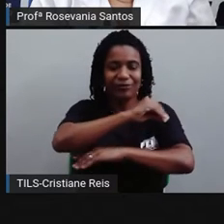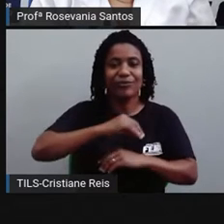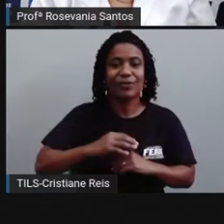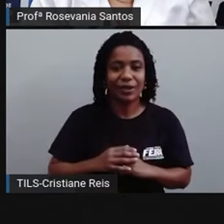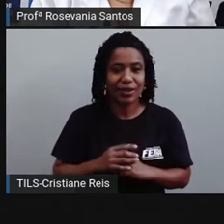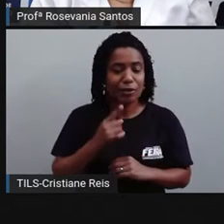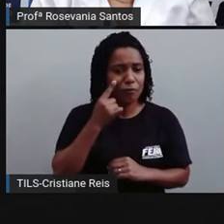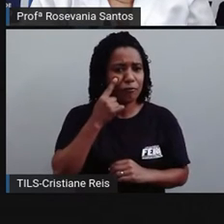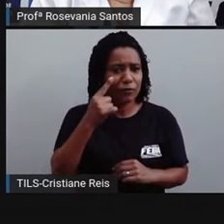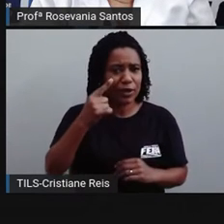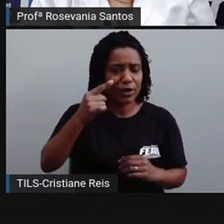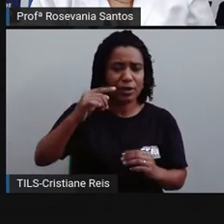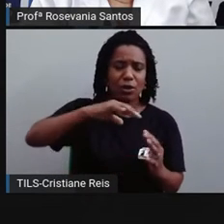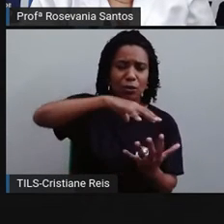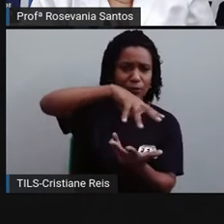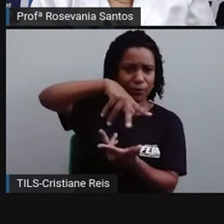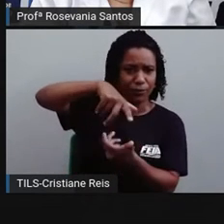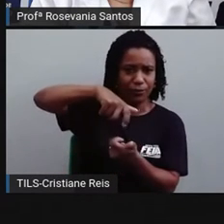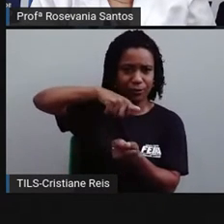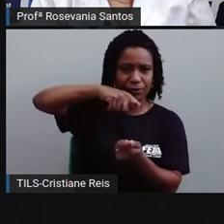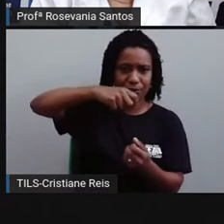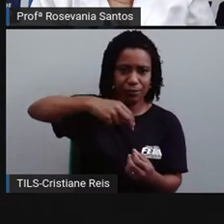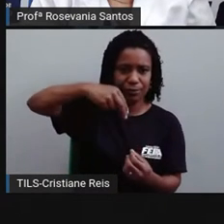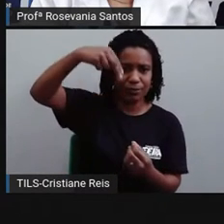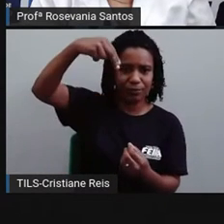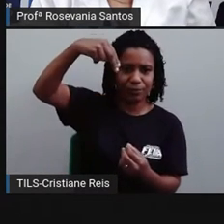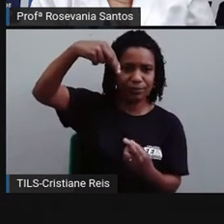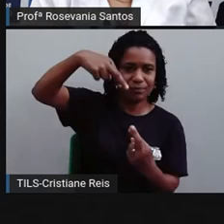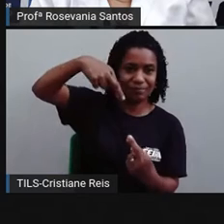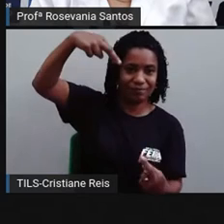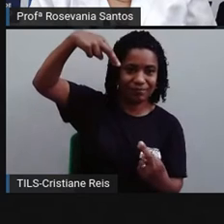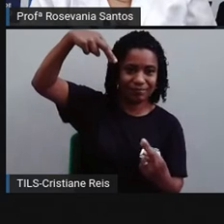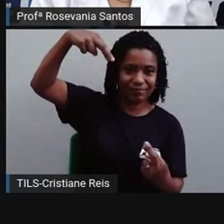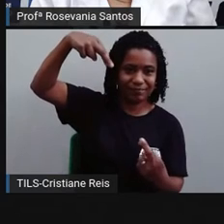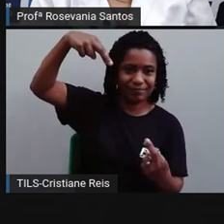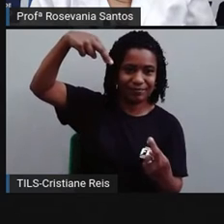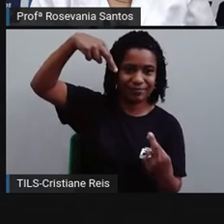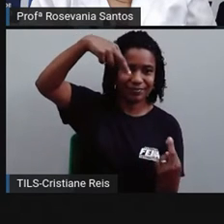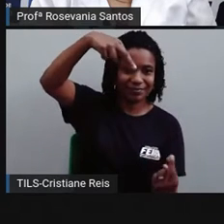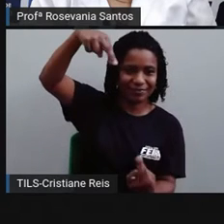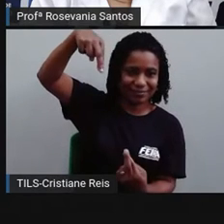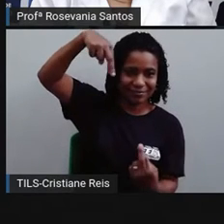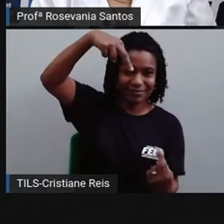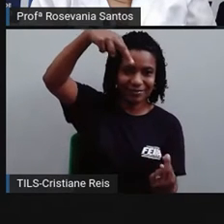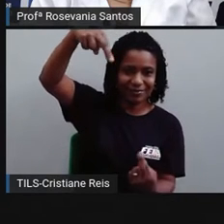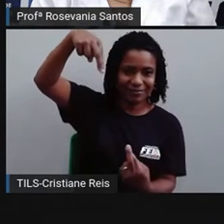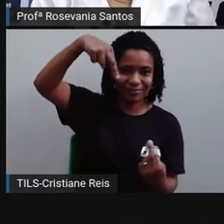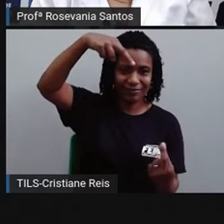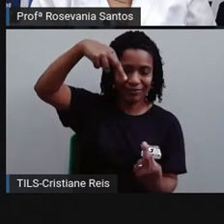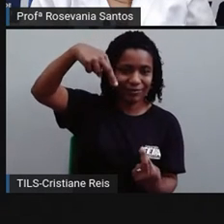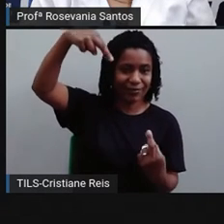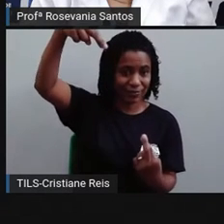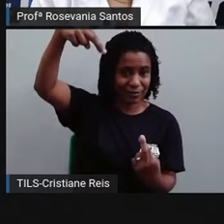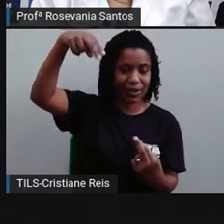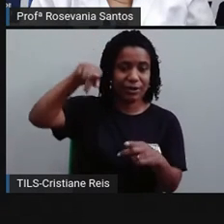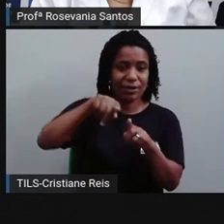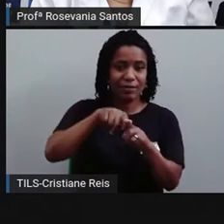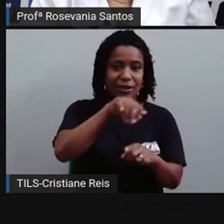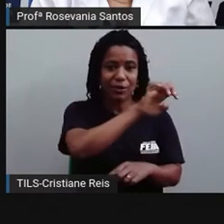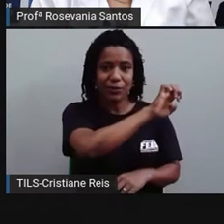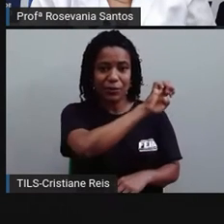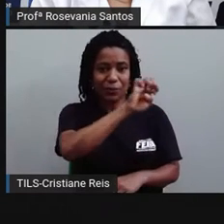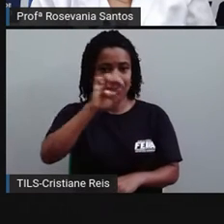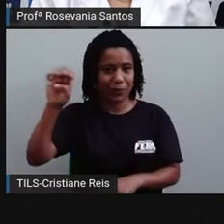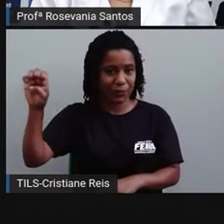Ele é um pouquinho inclinado, ele tem inclinação dos 23 graus. E também aqui, quando eu corto a linha adequador, eu não vou fazer isso,